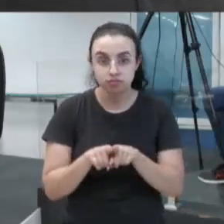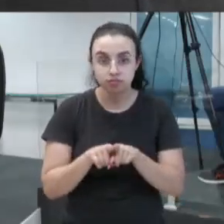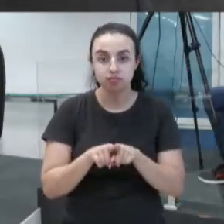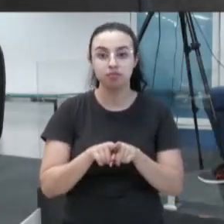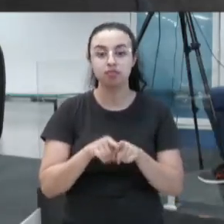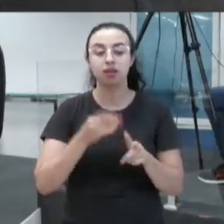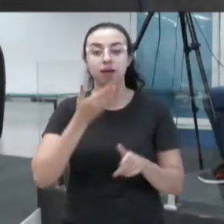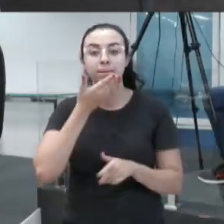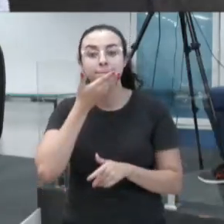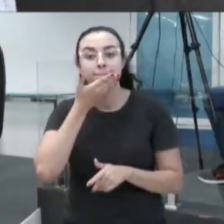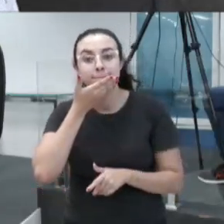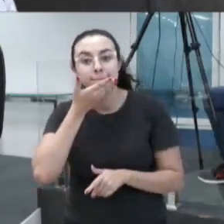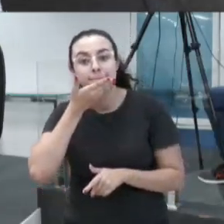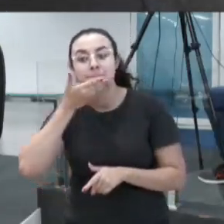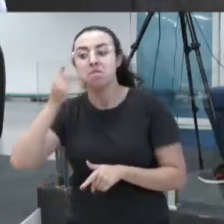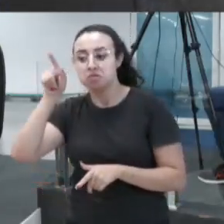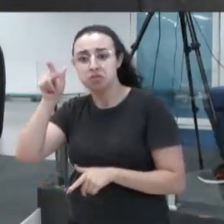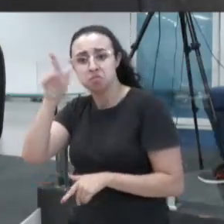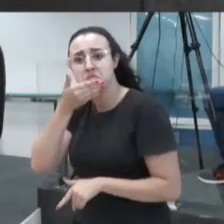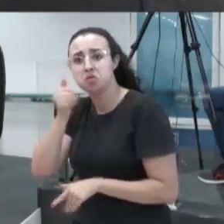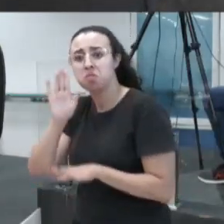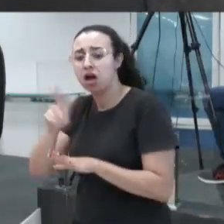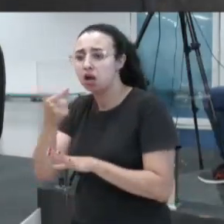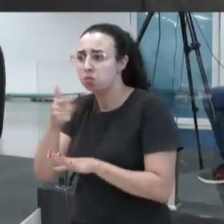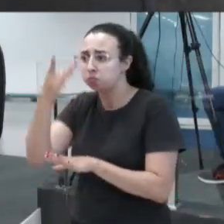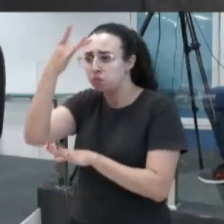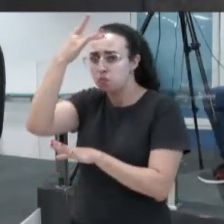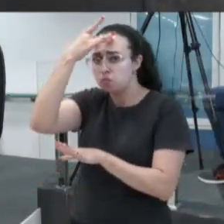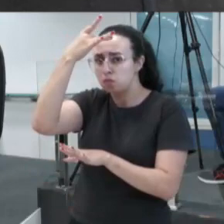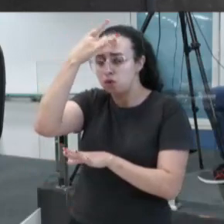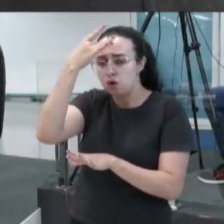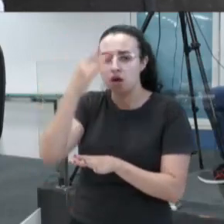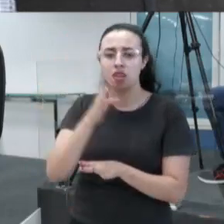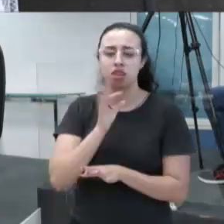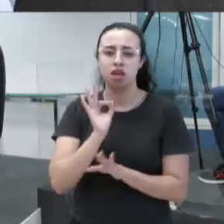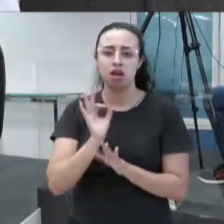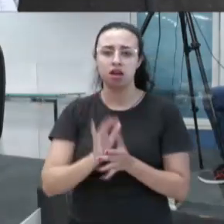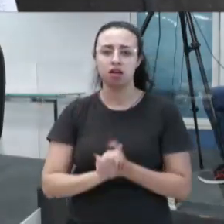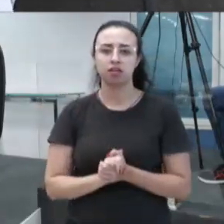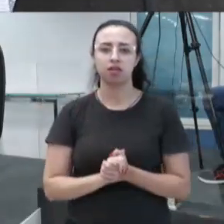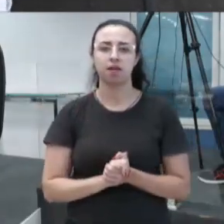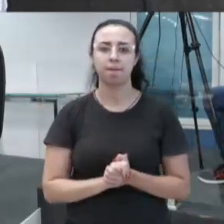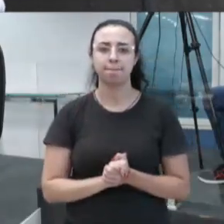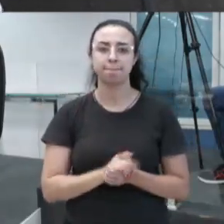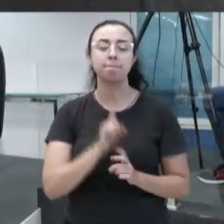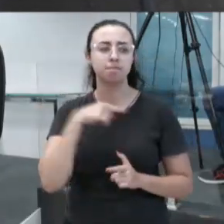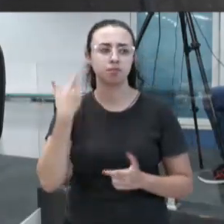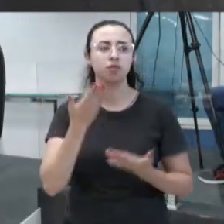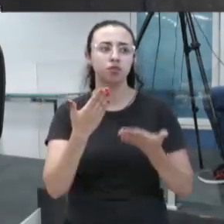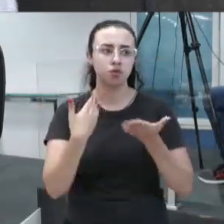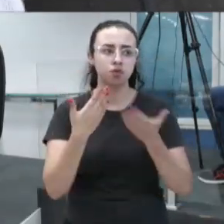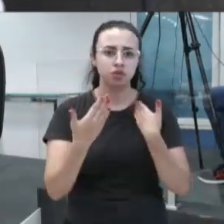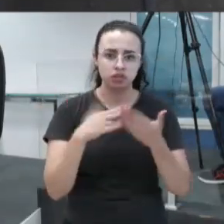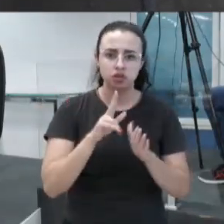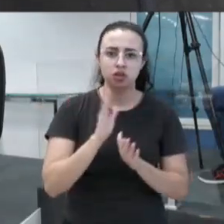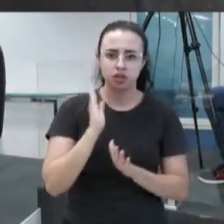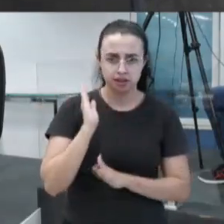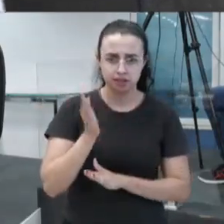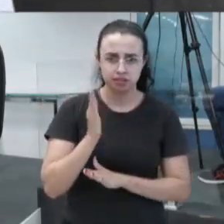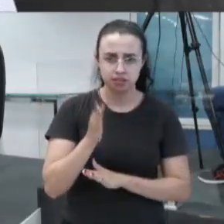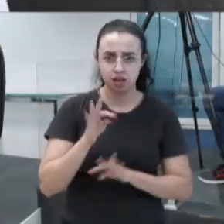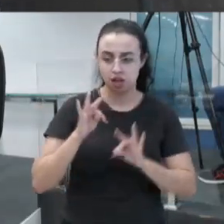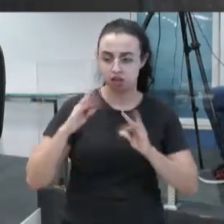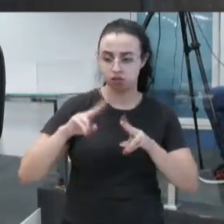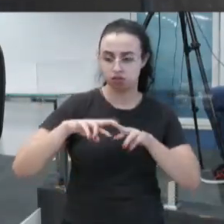é melhor sem ter nenhum conhecimento, sem ter estudado para tal assunto. É o que nós conversamos aqui antes, de todas as reuniões,